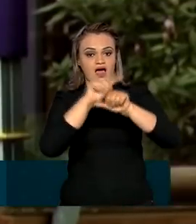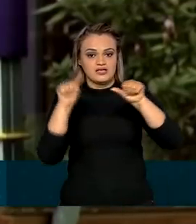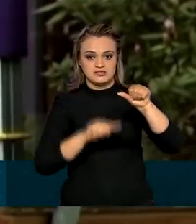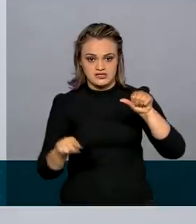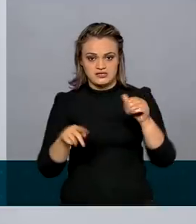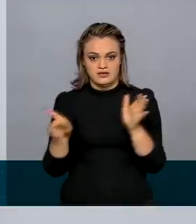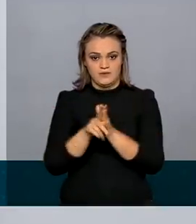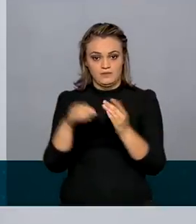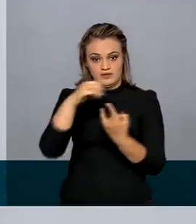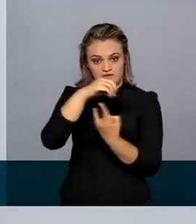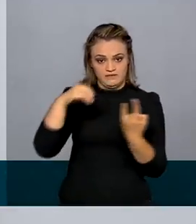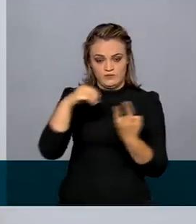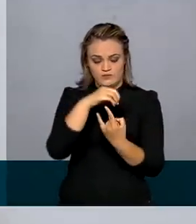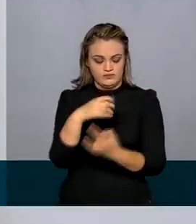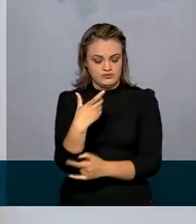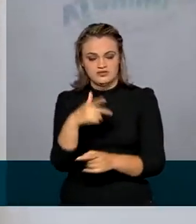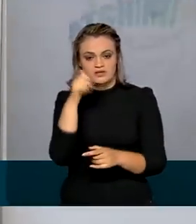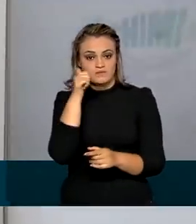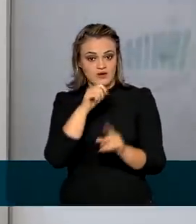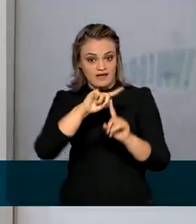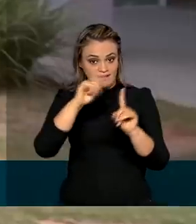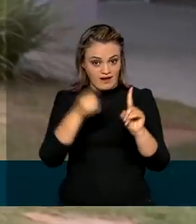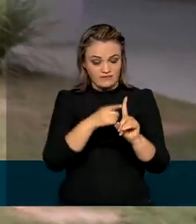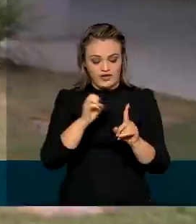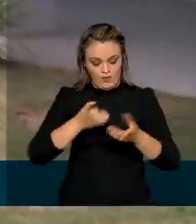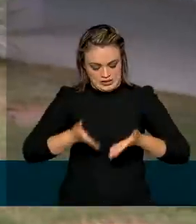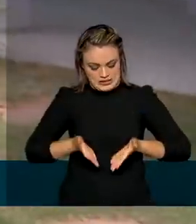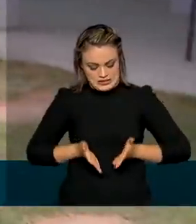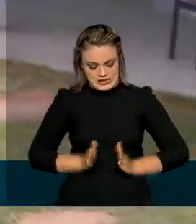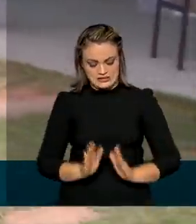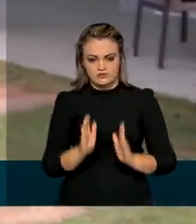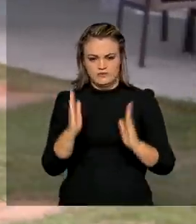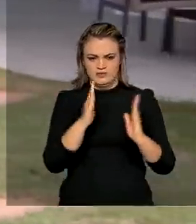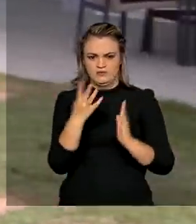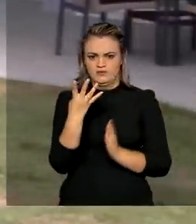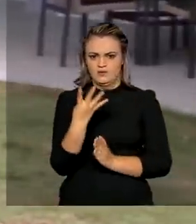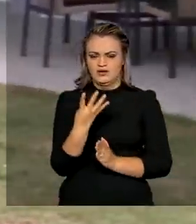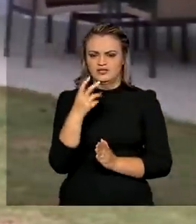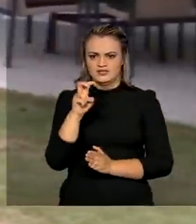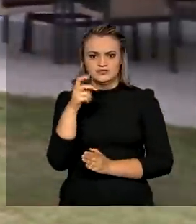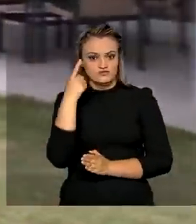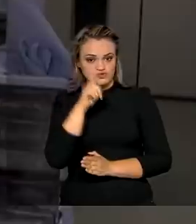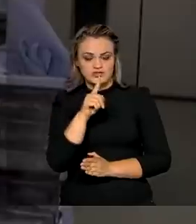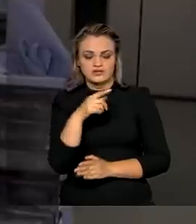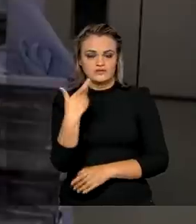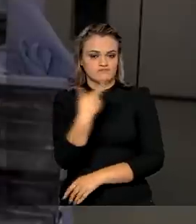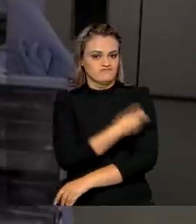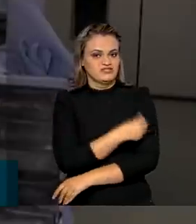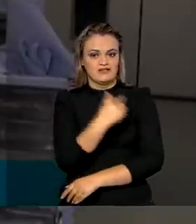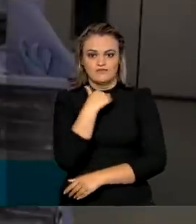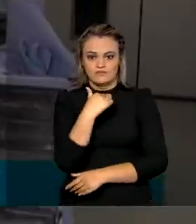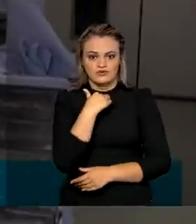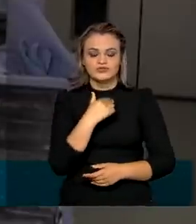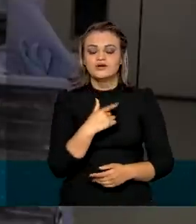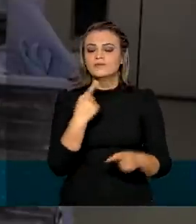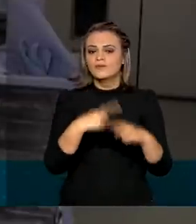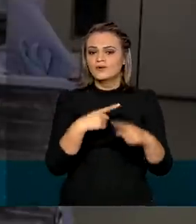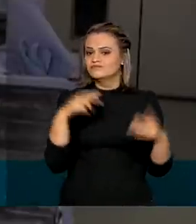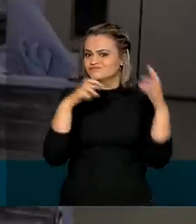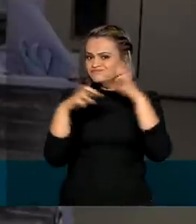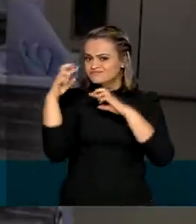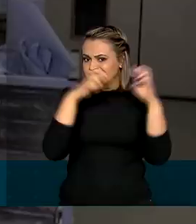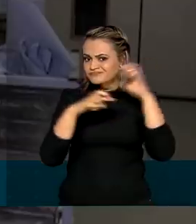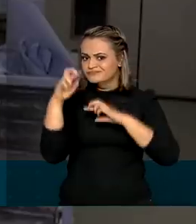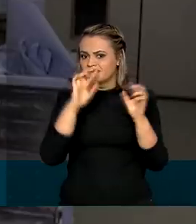Fiocruz, em grávidas e mulheres que tiveram bebês em até 45 dias. A medida é resultado do monitoramento de